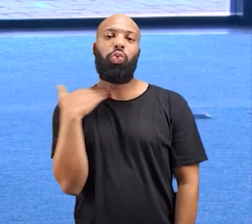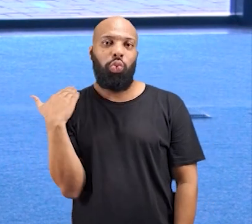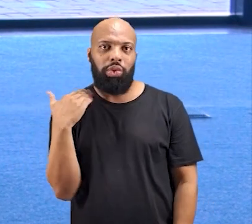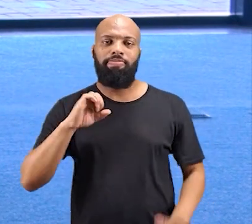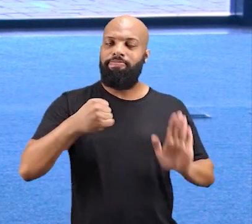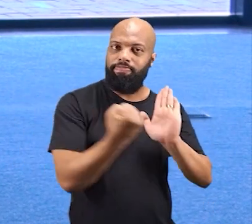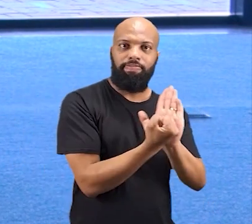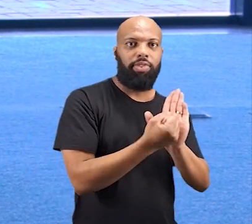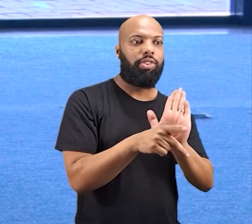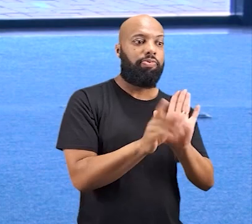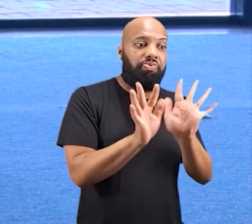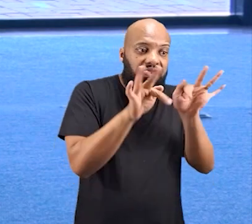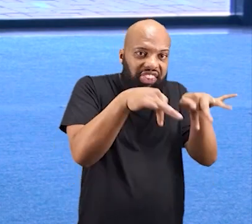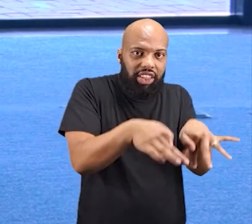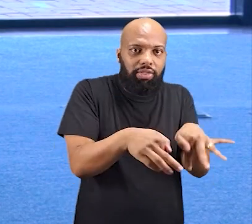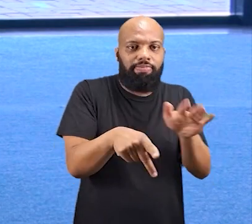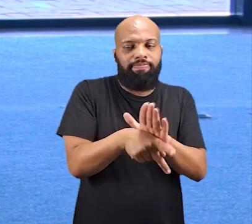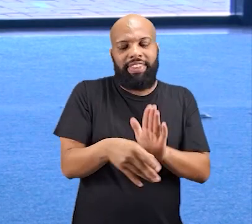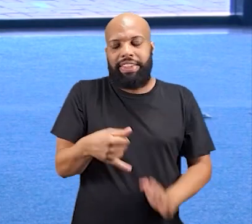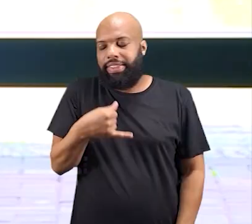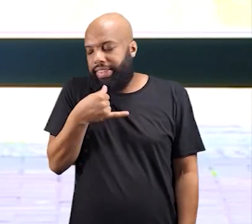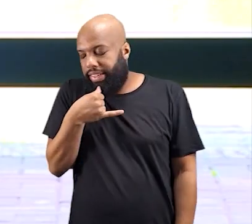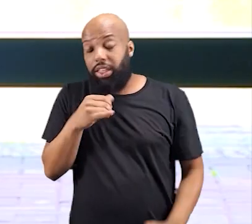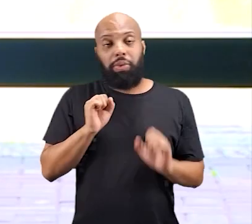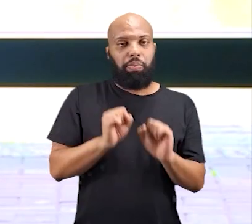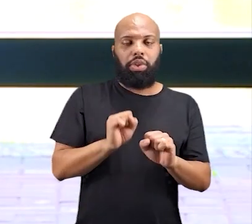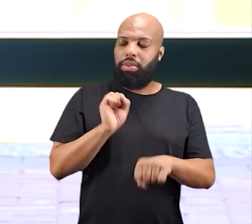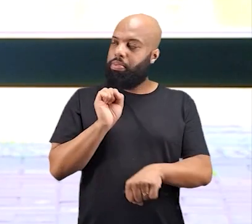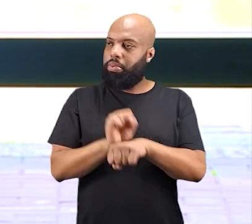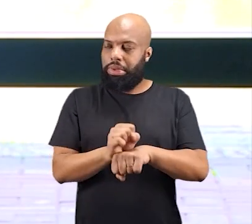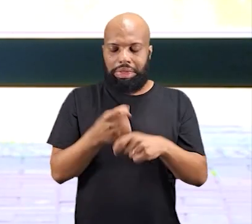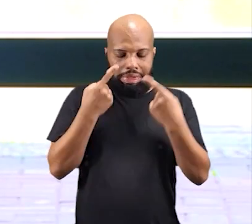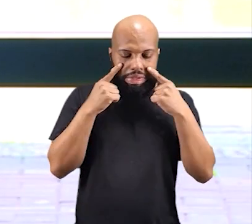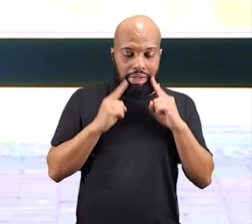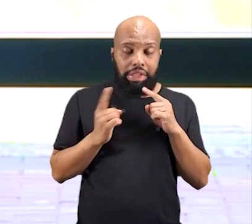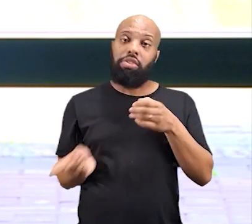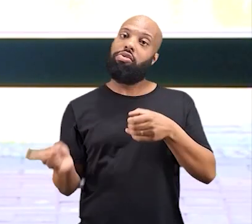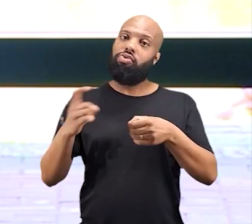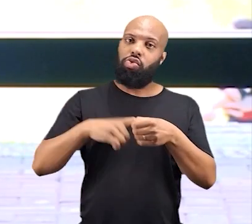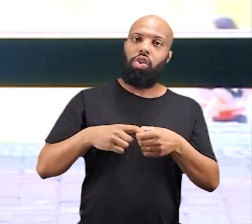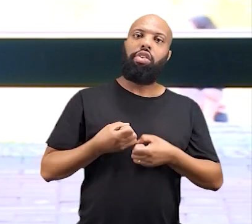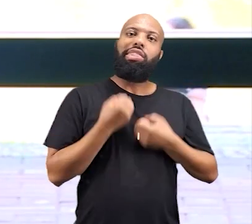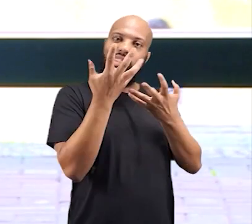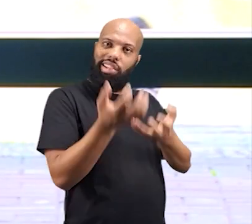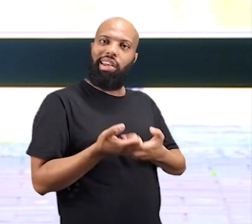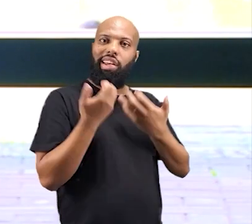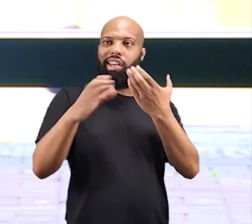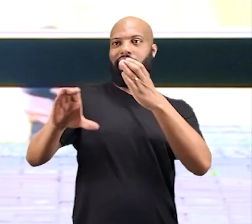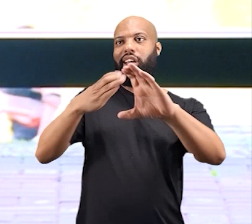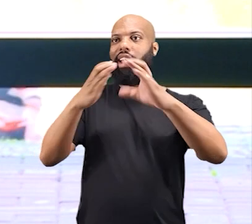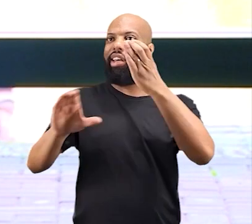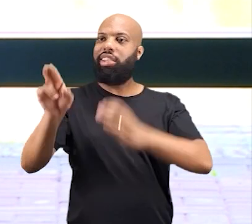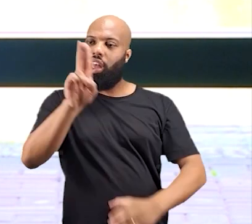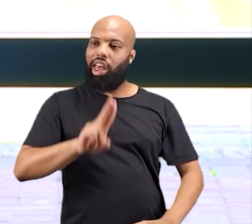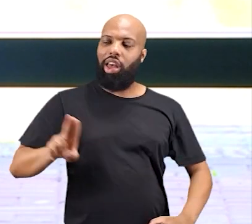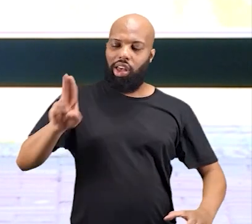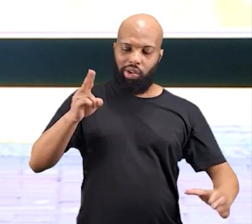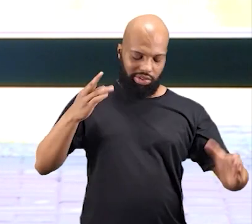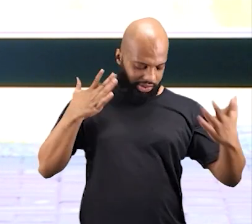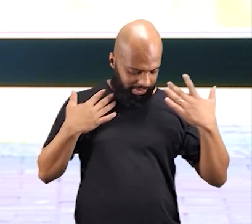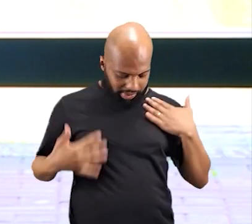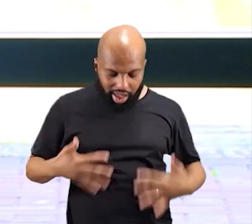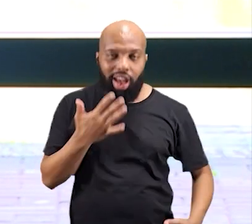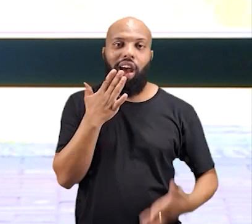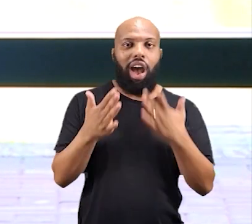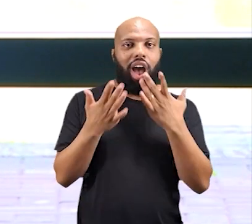E é um marco para o encerramento do luto, quando as pessoas podem parar de chorar e voltam a cantar, a dançar, a usar os